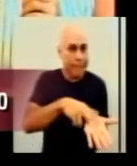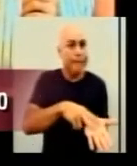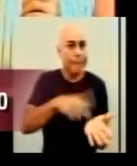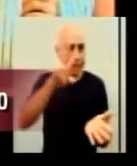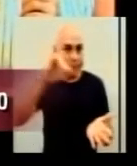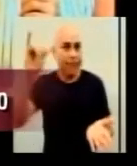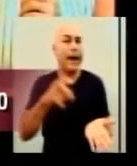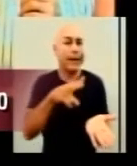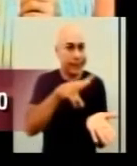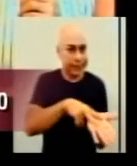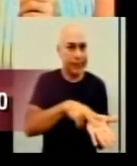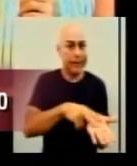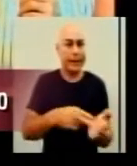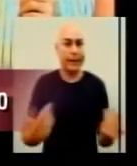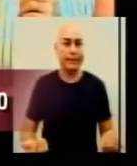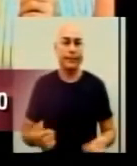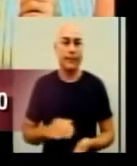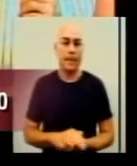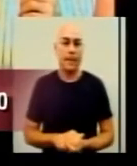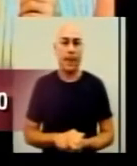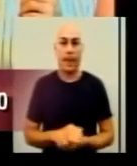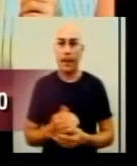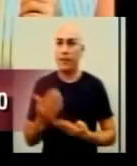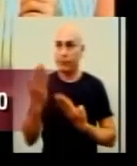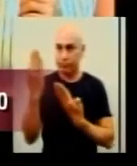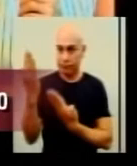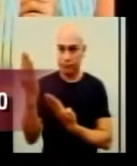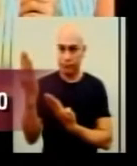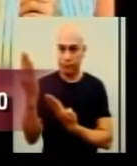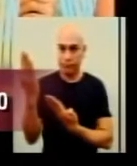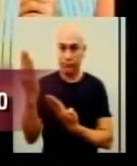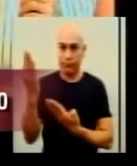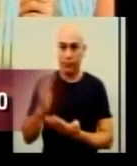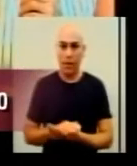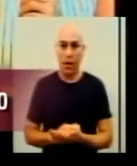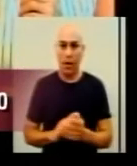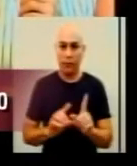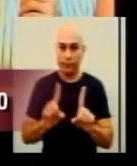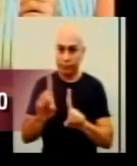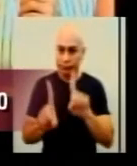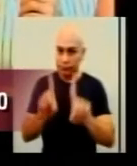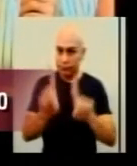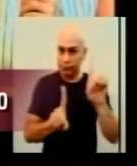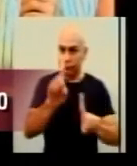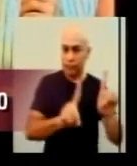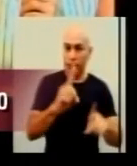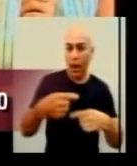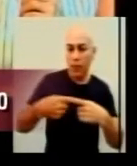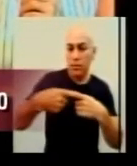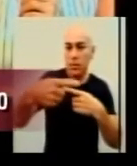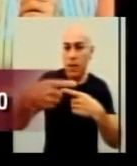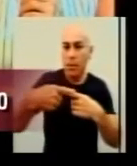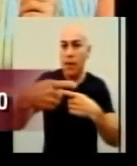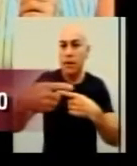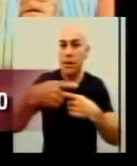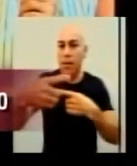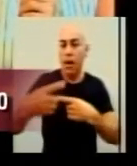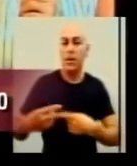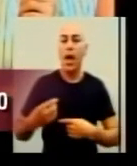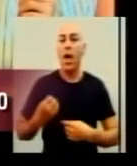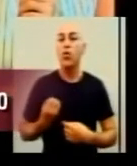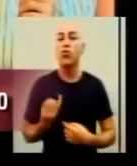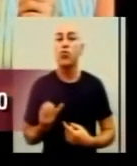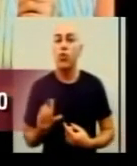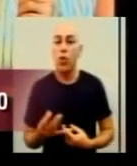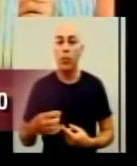outras faixas etárias. Próximo. Aqui a distribuição dos óbitos por semana. Então para vocês verem realmente que a partir da